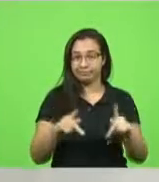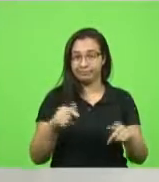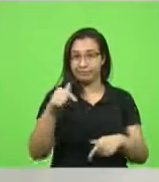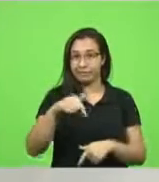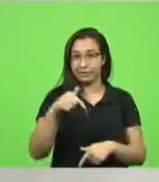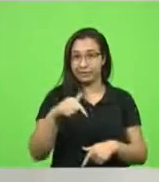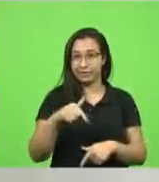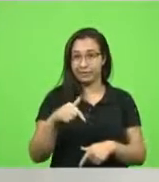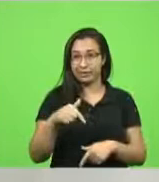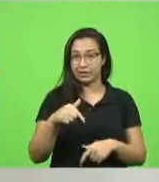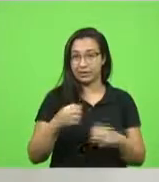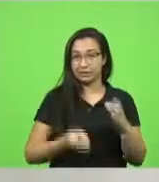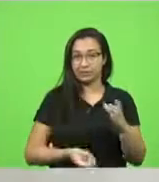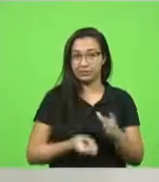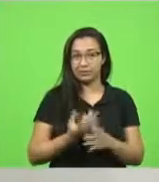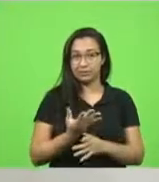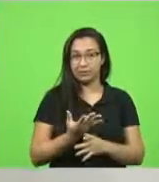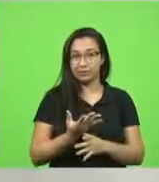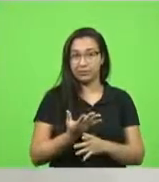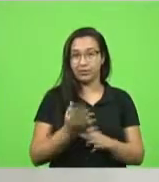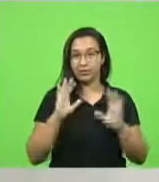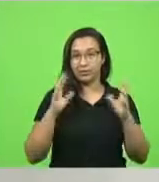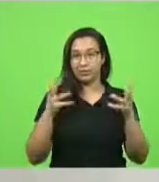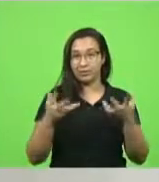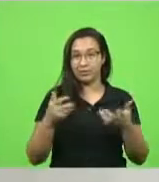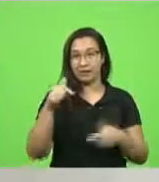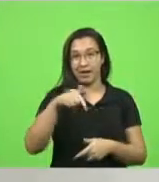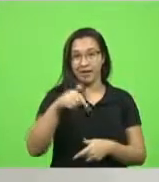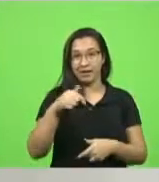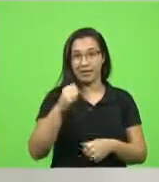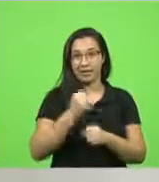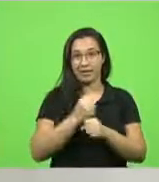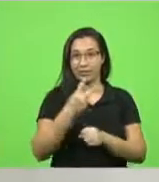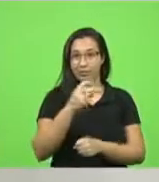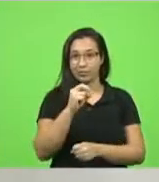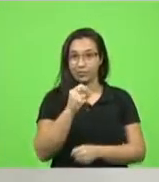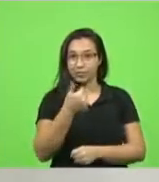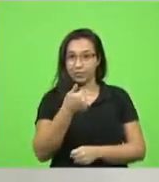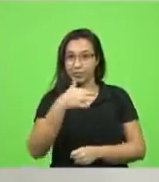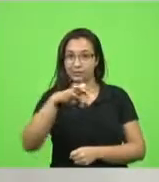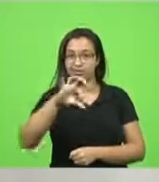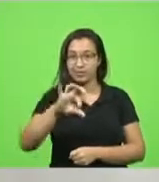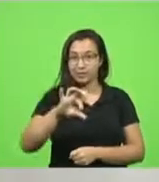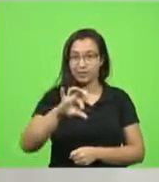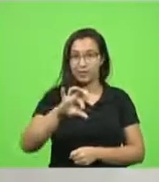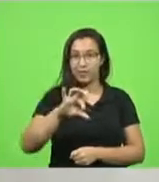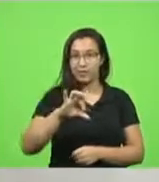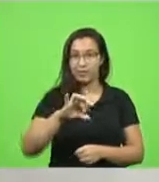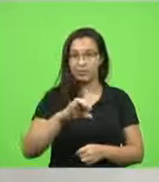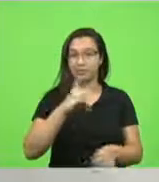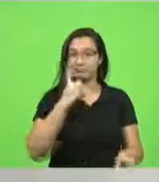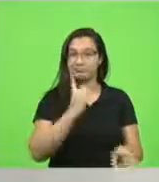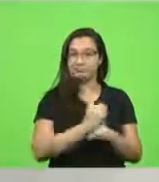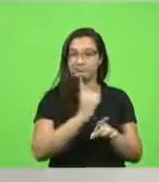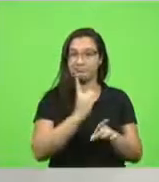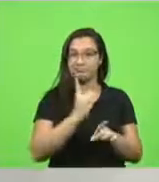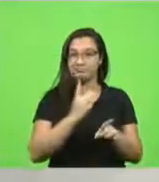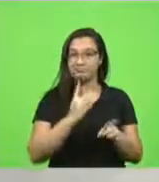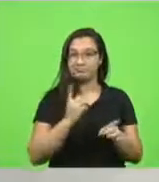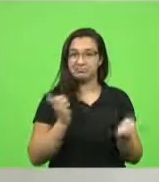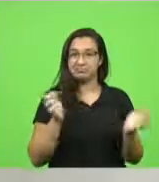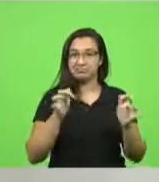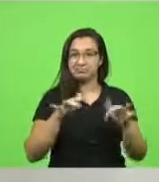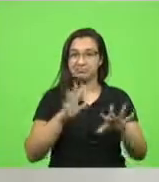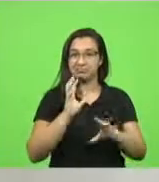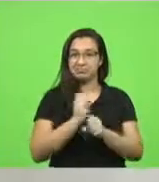em Florianópolis, em 2019, fizemos o primeiro encontro, tivemos 23 estados presentes, 12